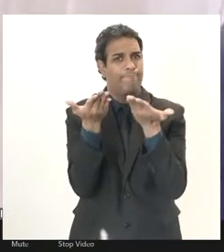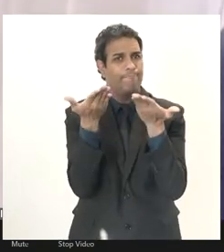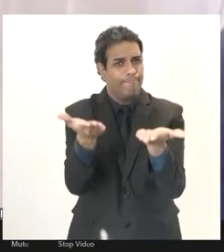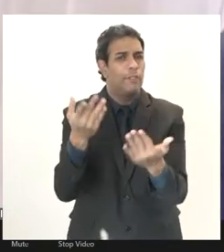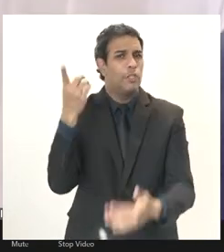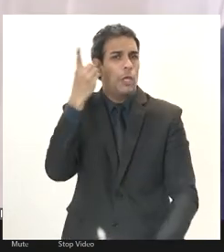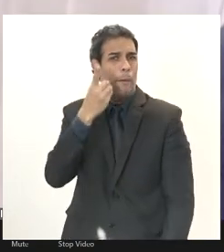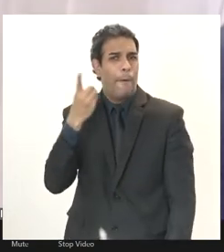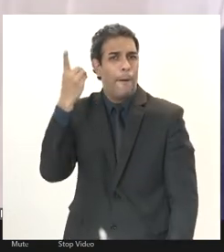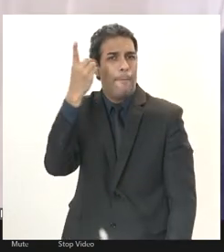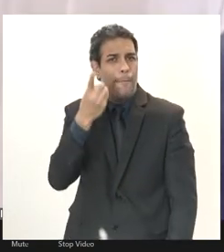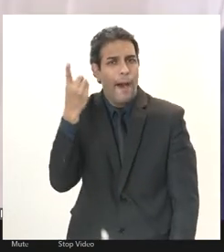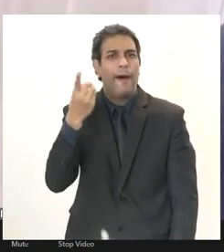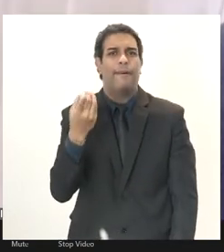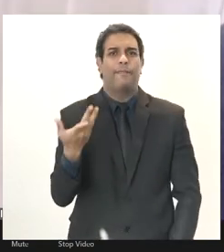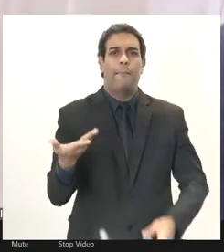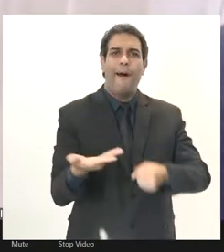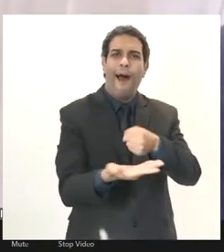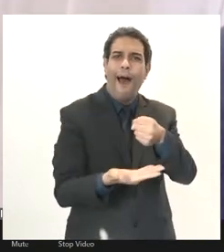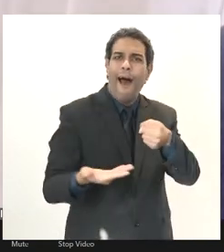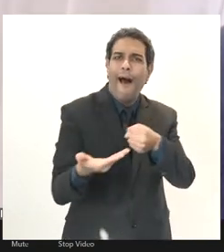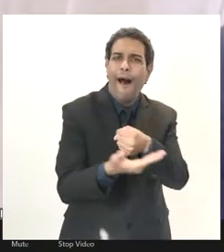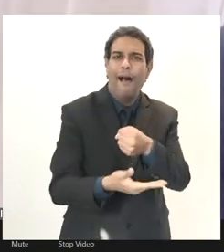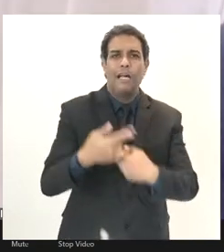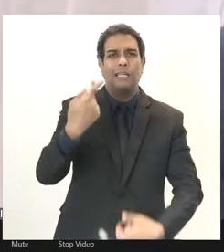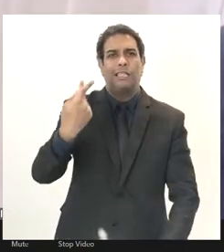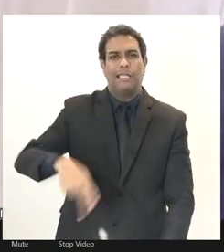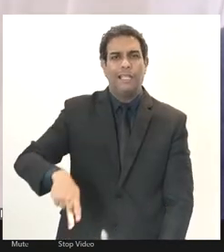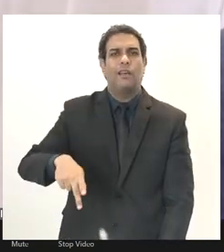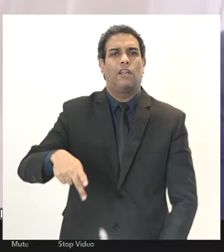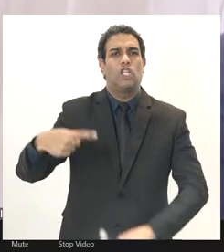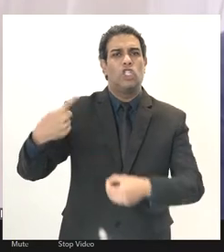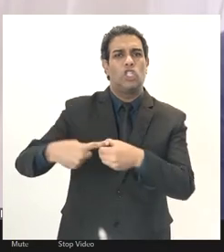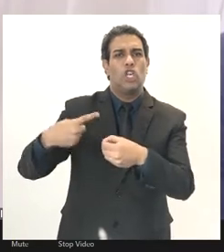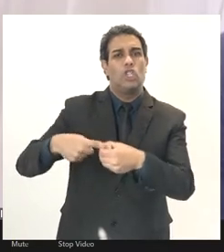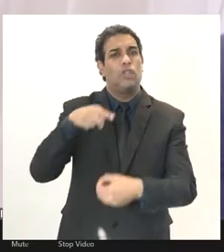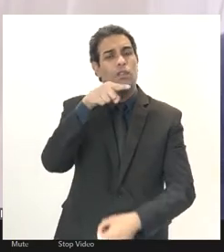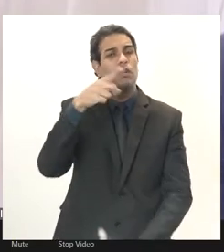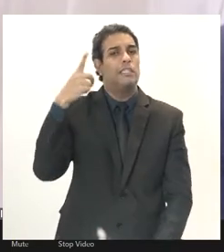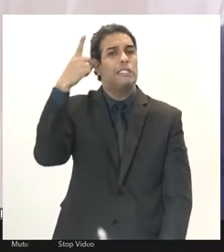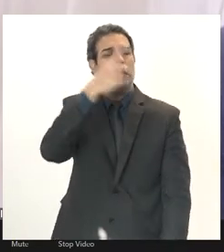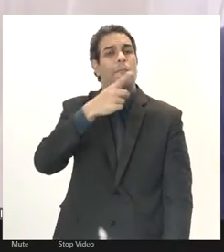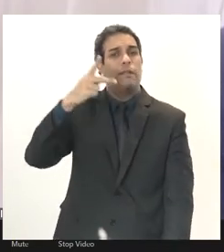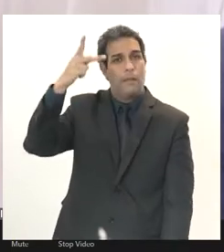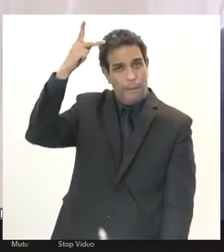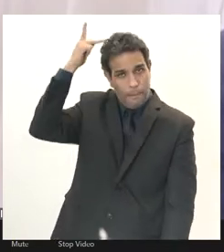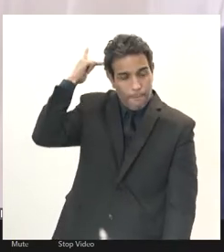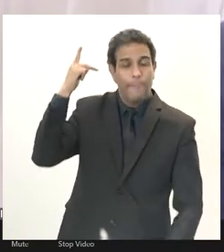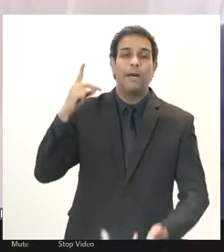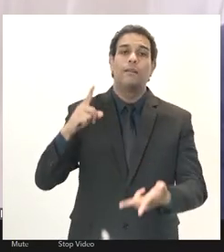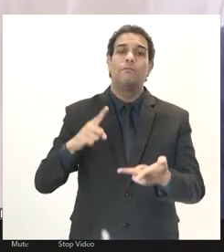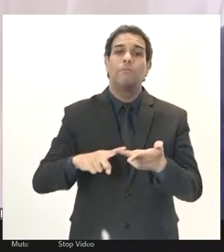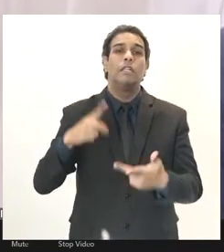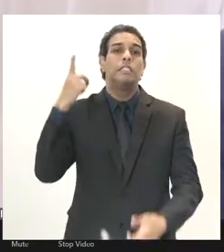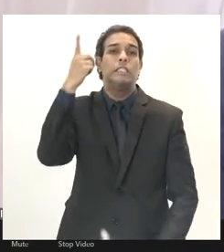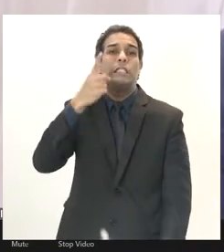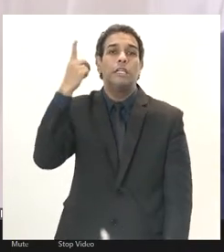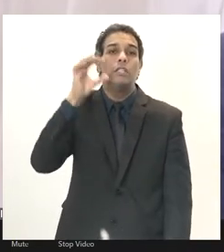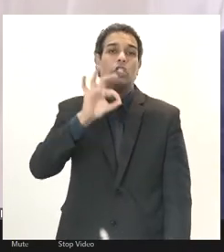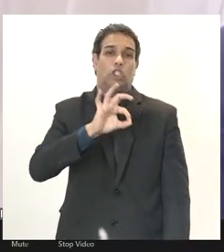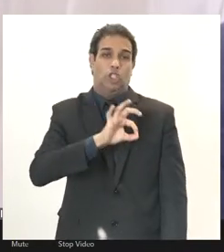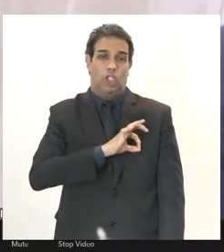deputados da nossa base deputado Paulo Ramos deputada Marta deputada